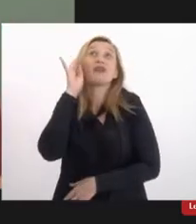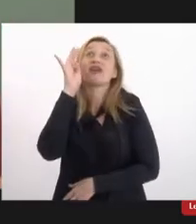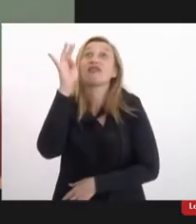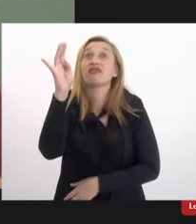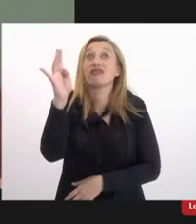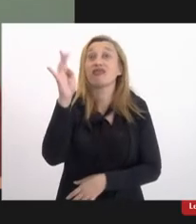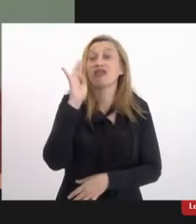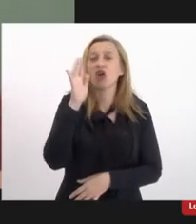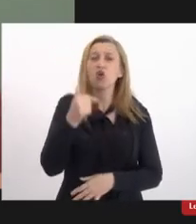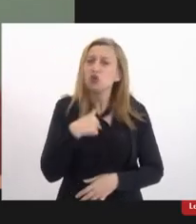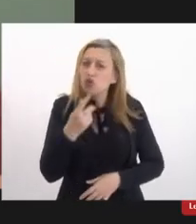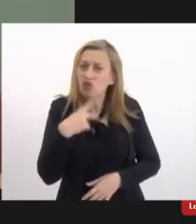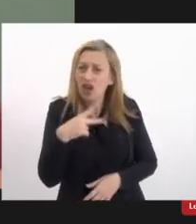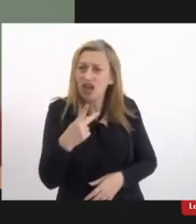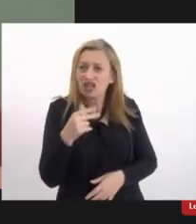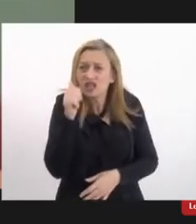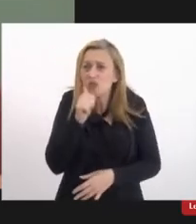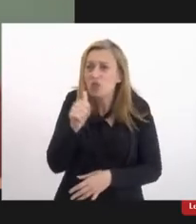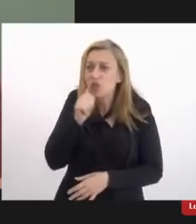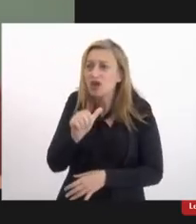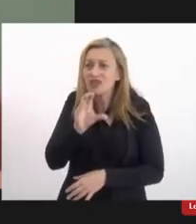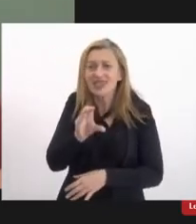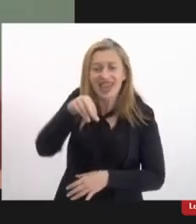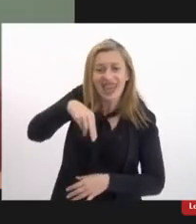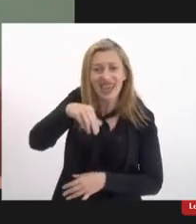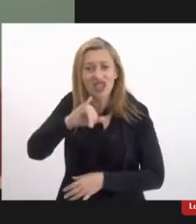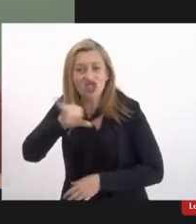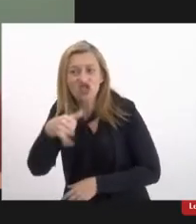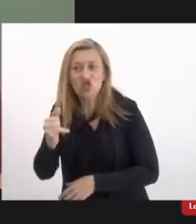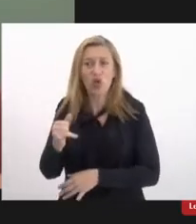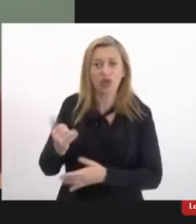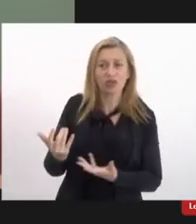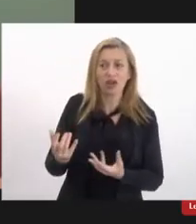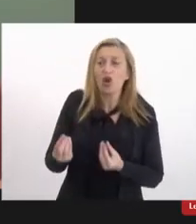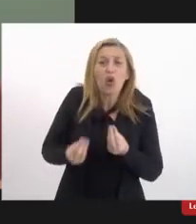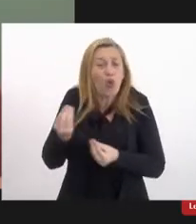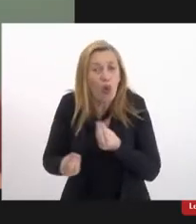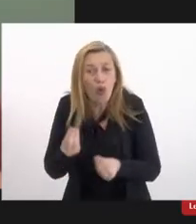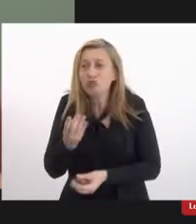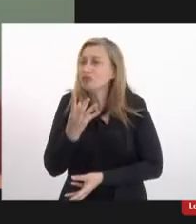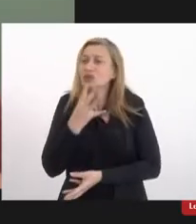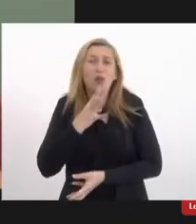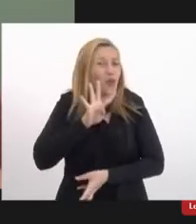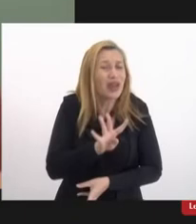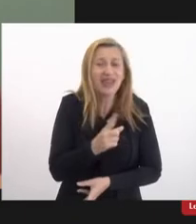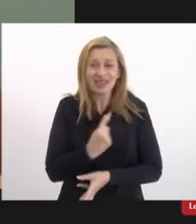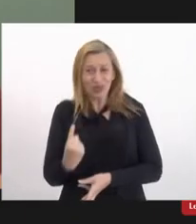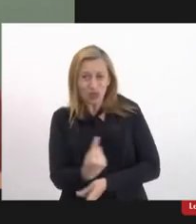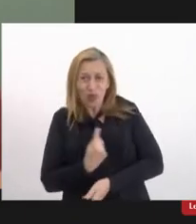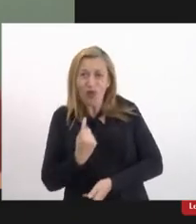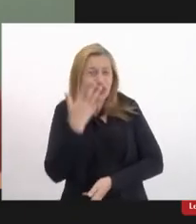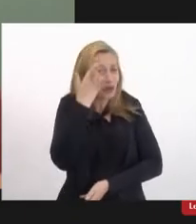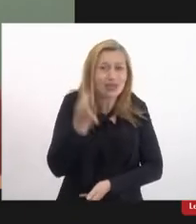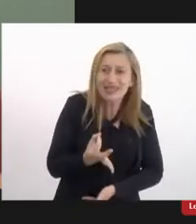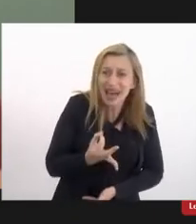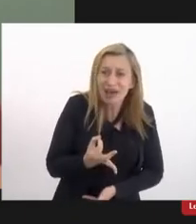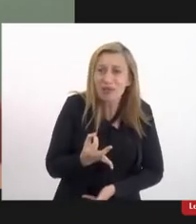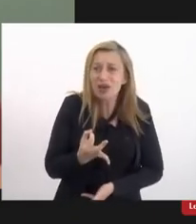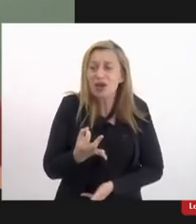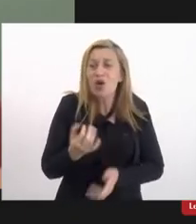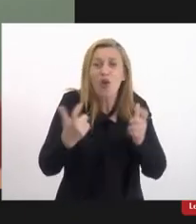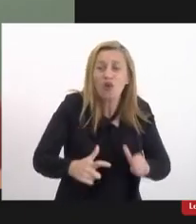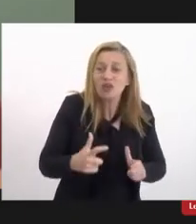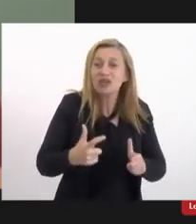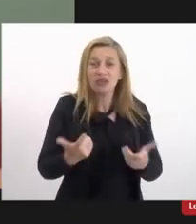e eu estou falando das mulheres do CNJ como assim não conhecem a gente não sabe onde estamos